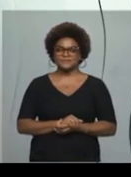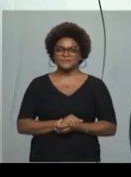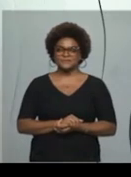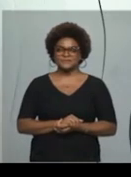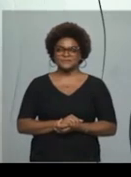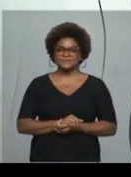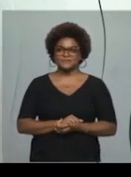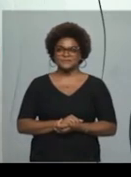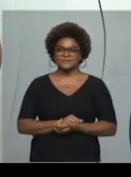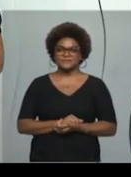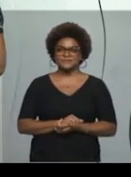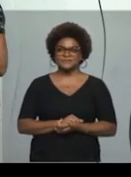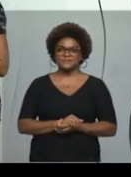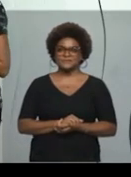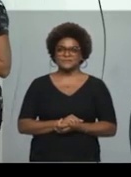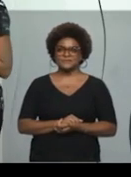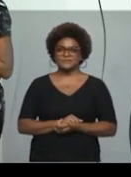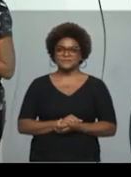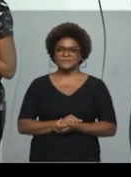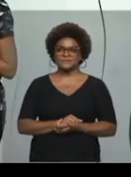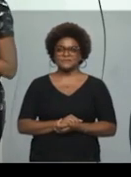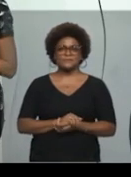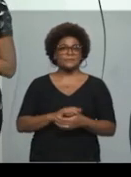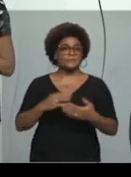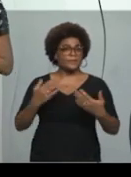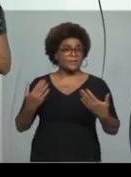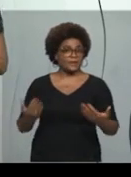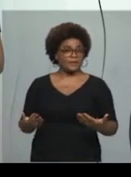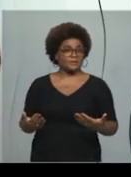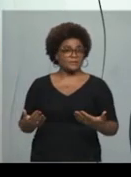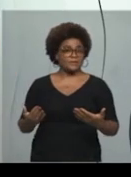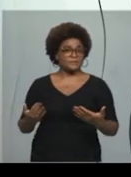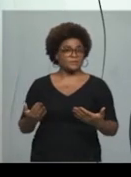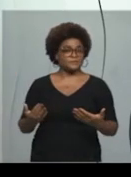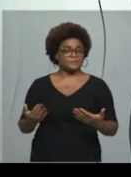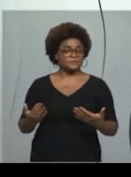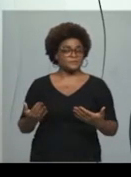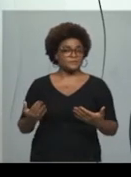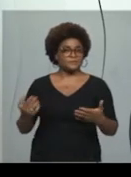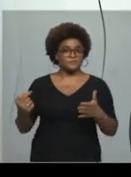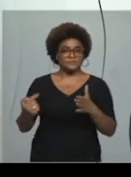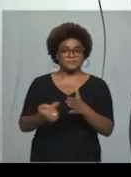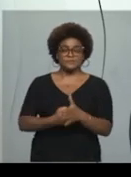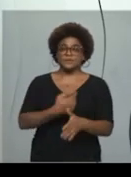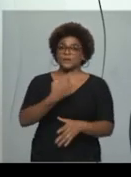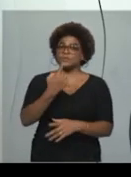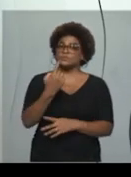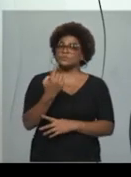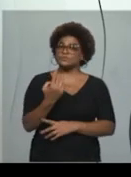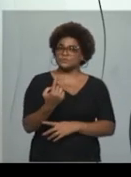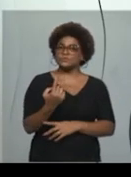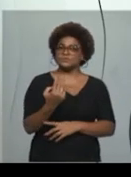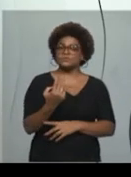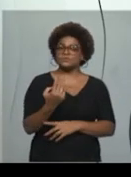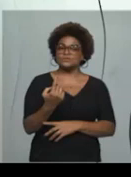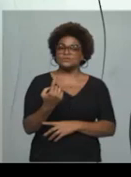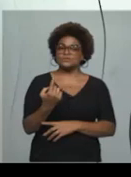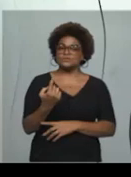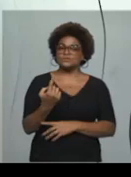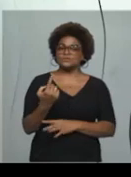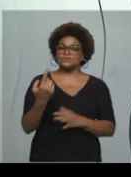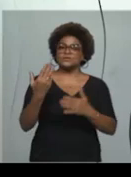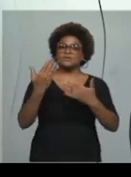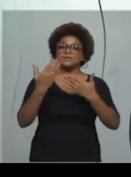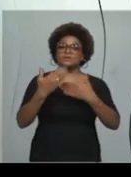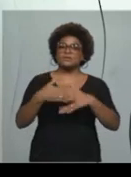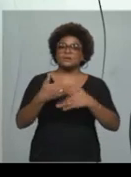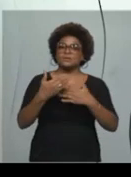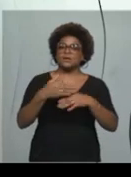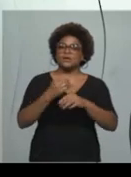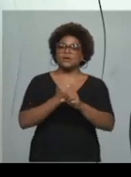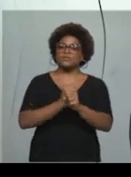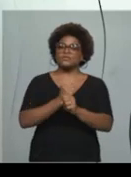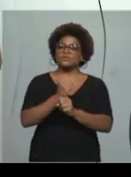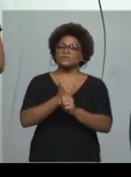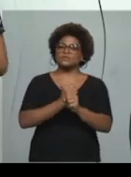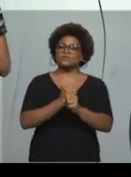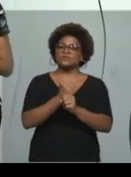Comecemos. Eu peguei aqui as questões da prova de 2020,